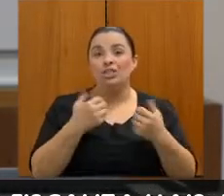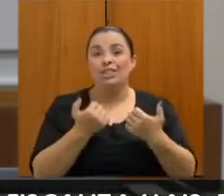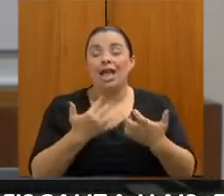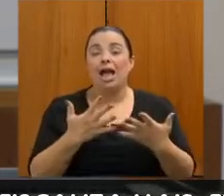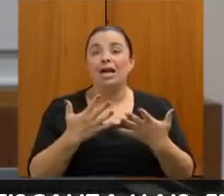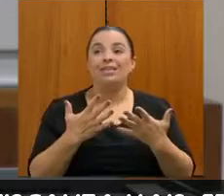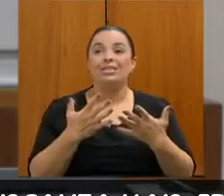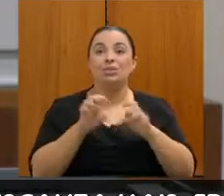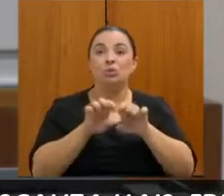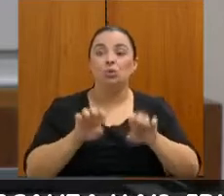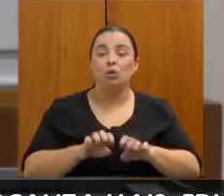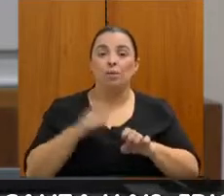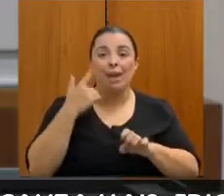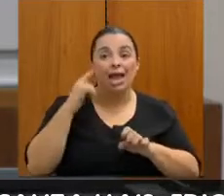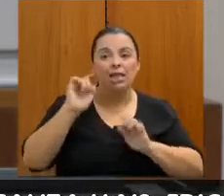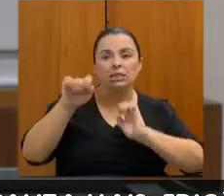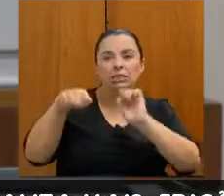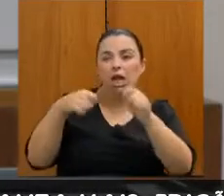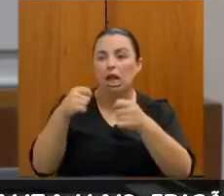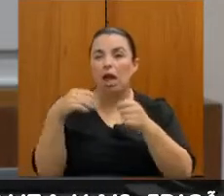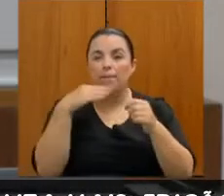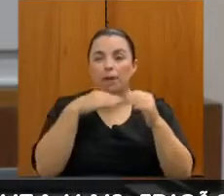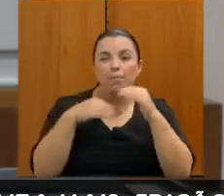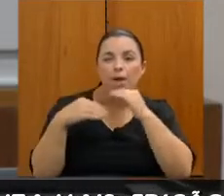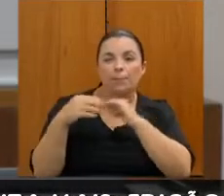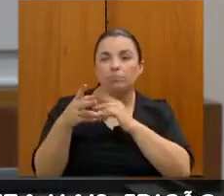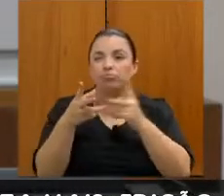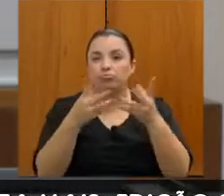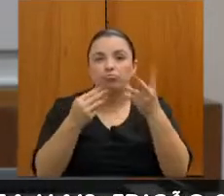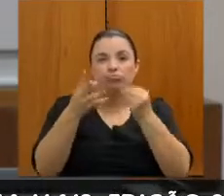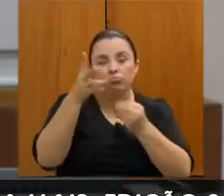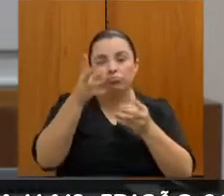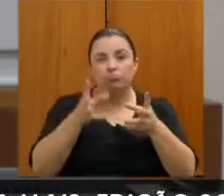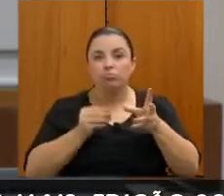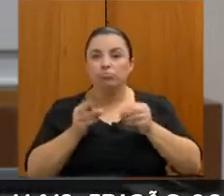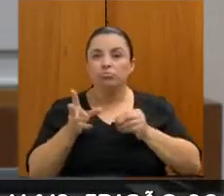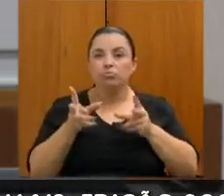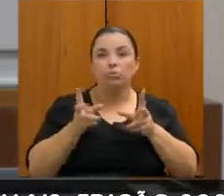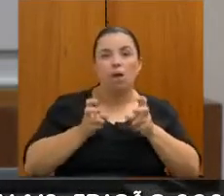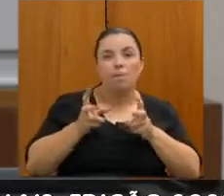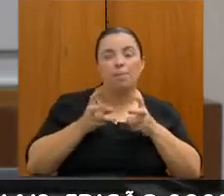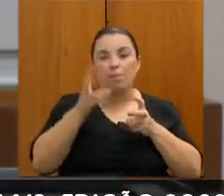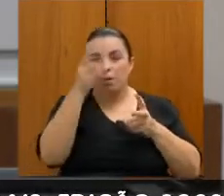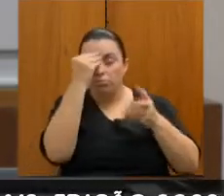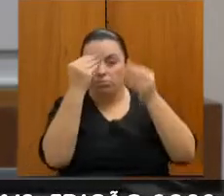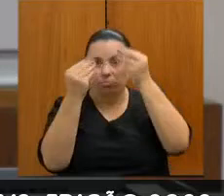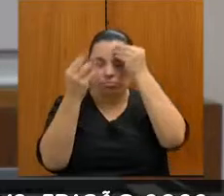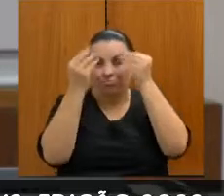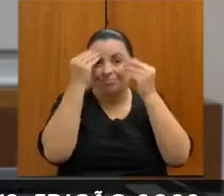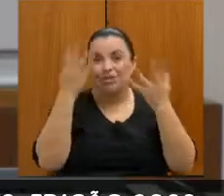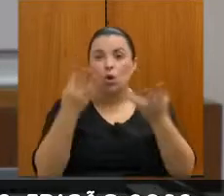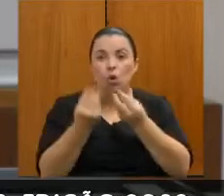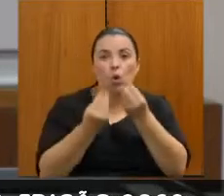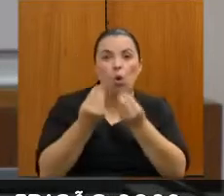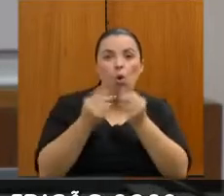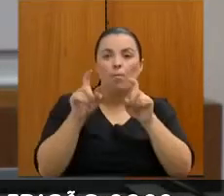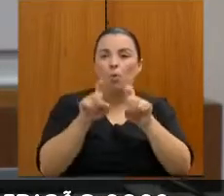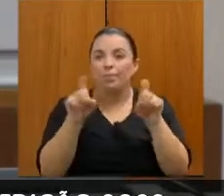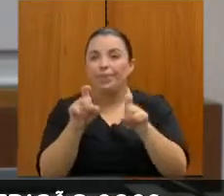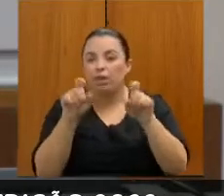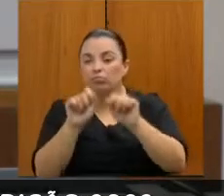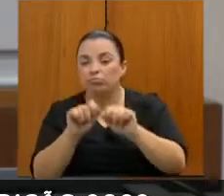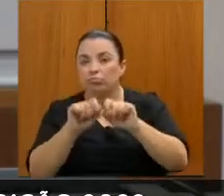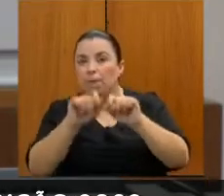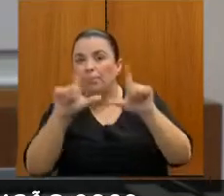símbolos, para que ela reconheça como ela vai acessar um computador, como ela vai acessar uma pasta, através de outras